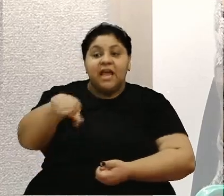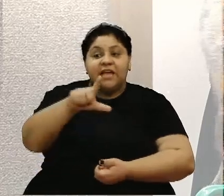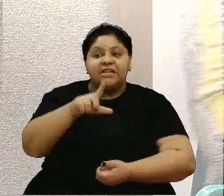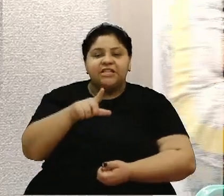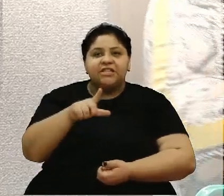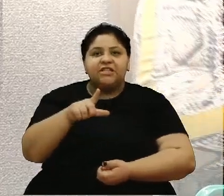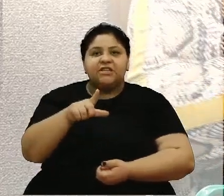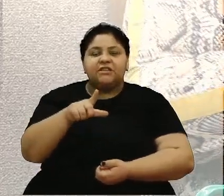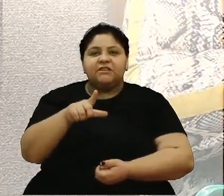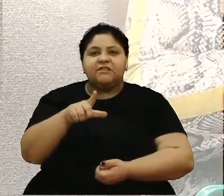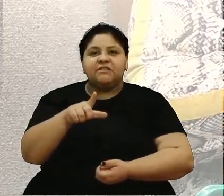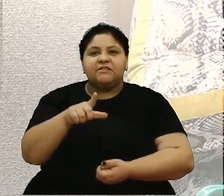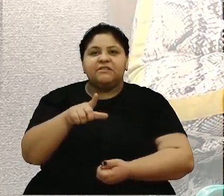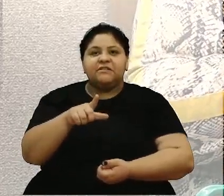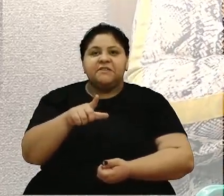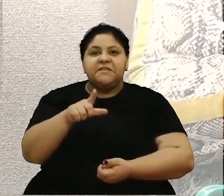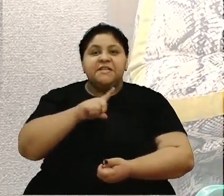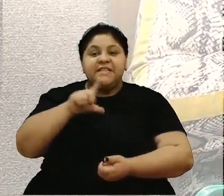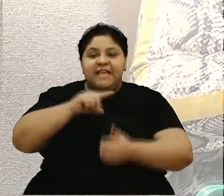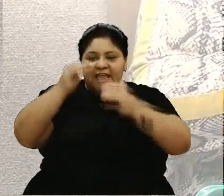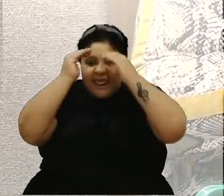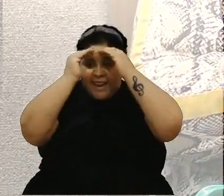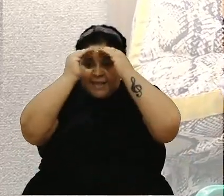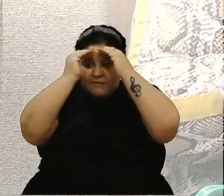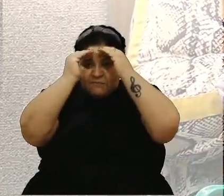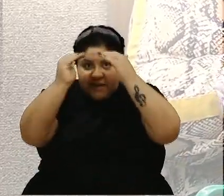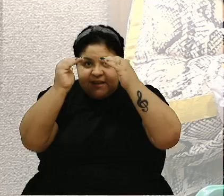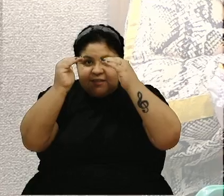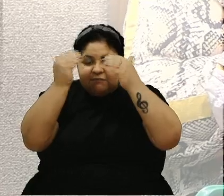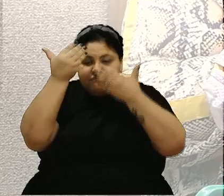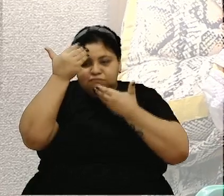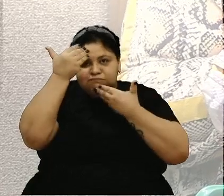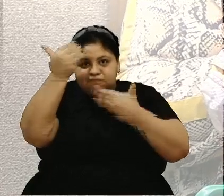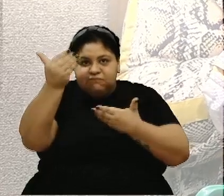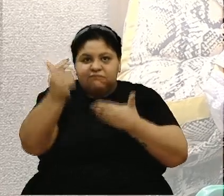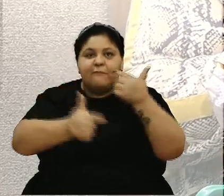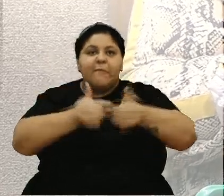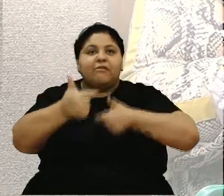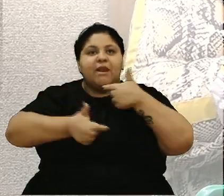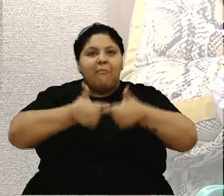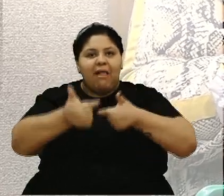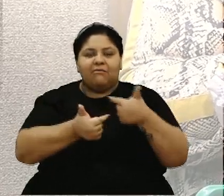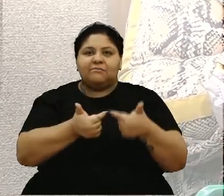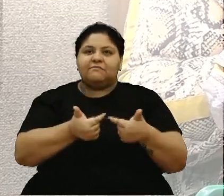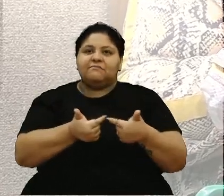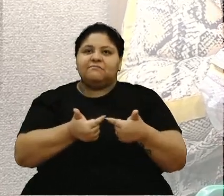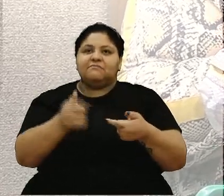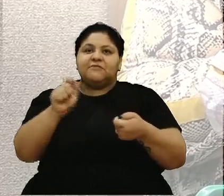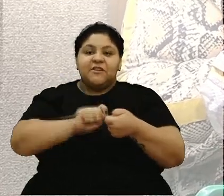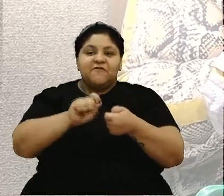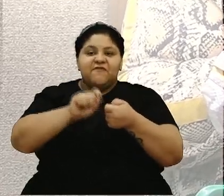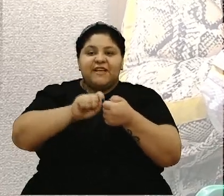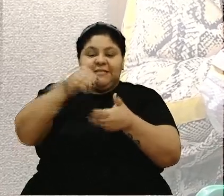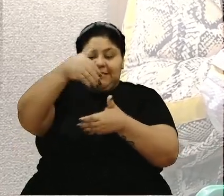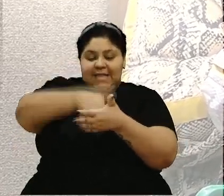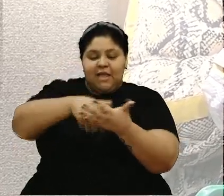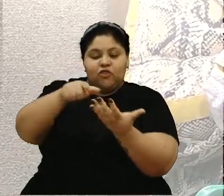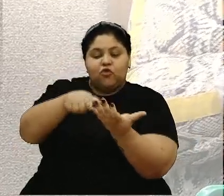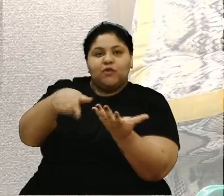o maior respeito e gratidão pelo trabalho que ele faz na Codeca.